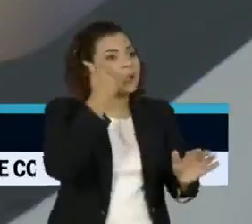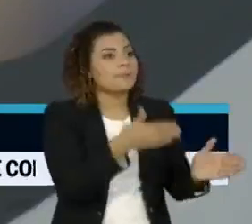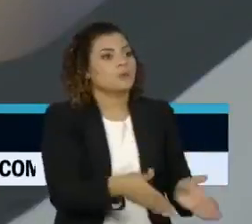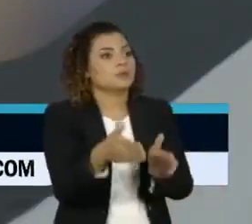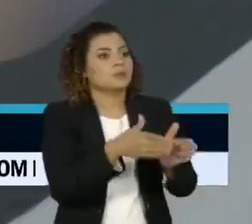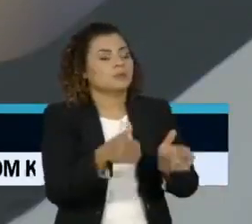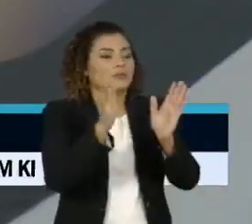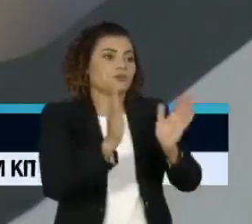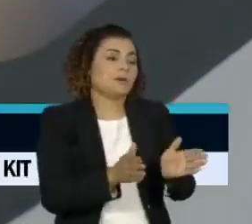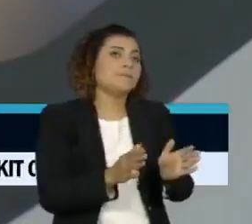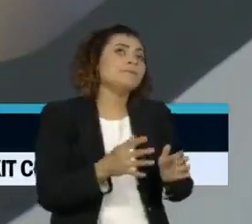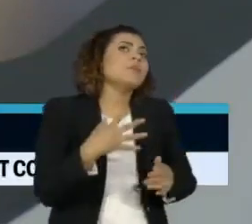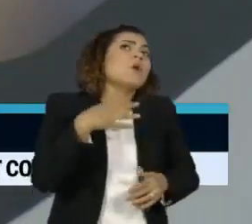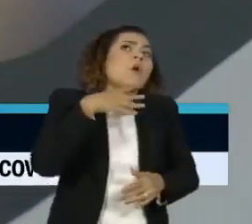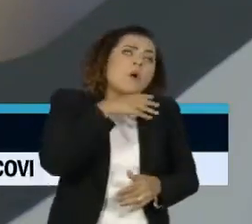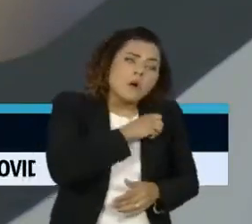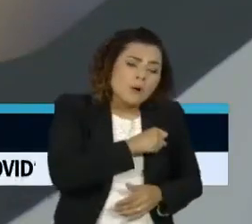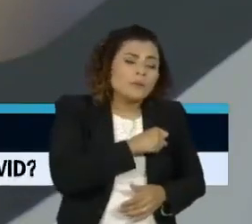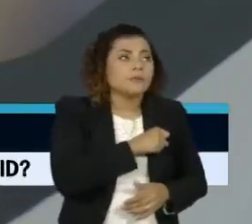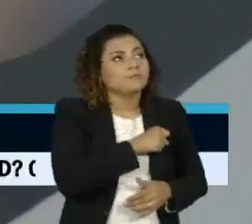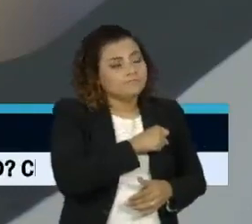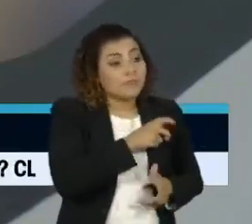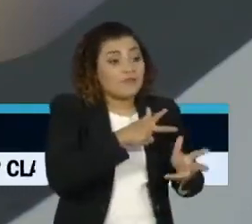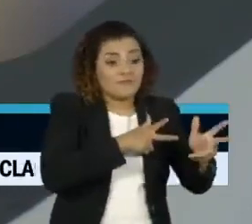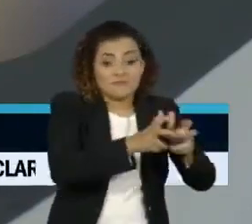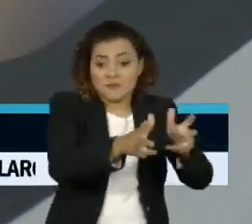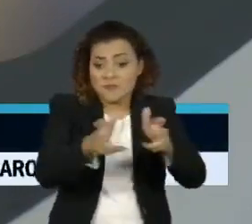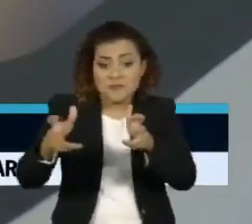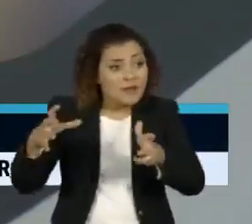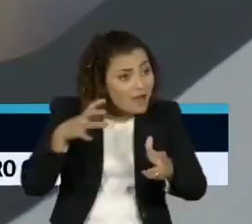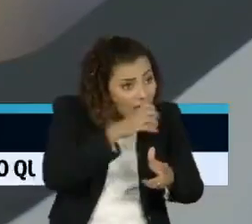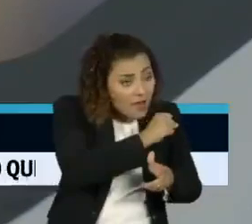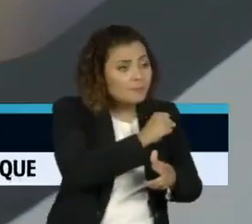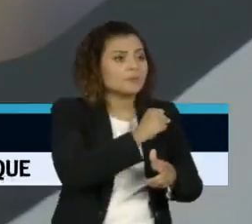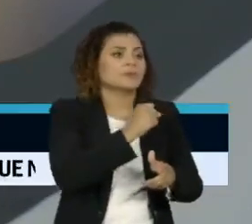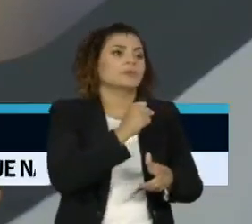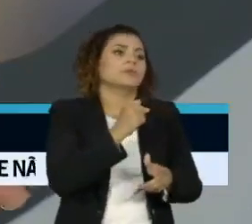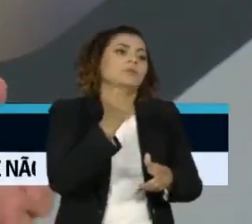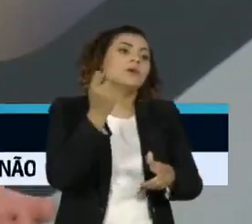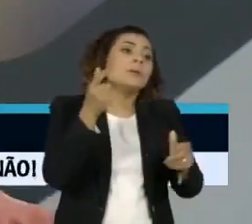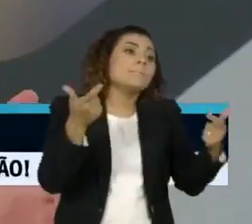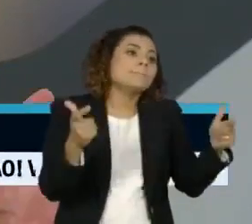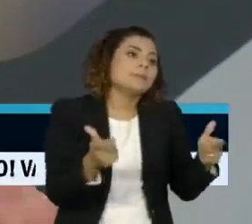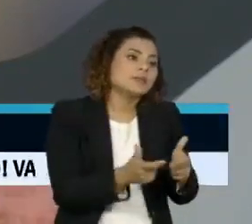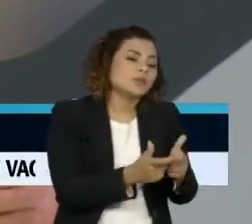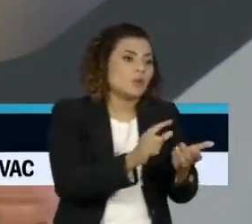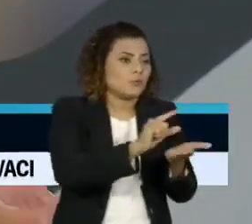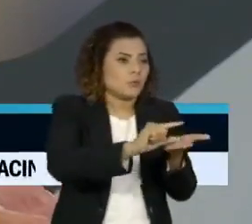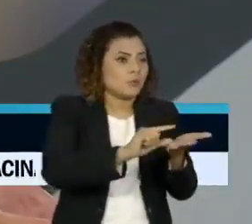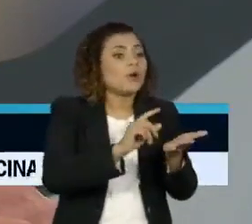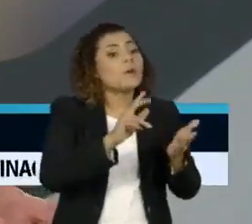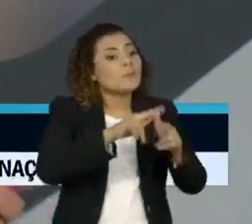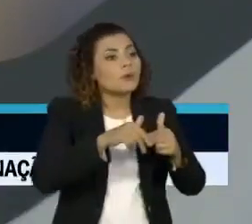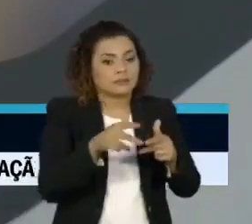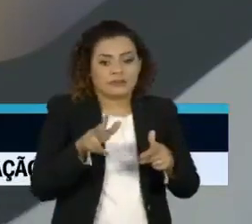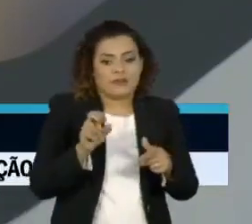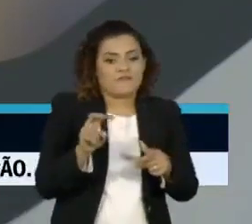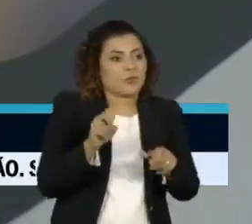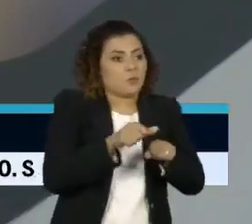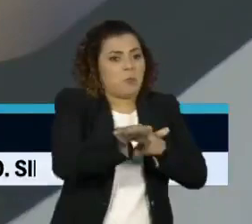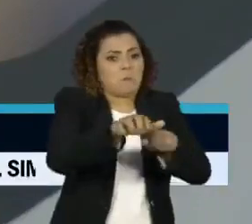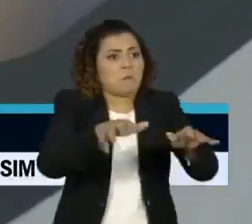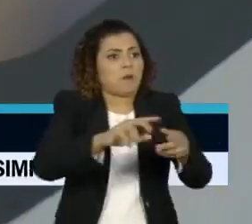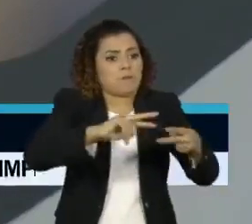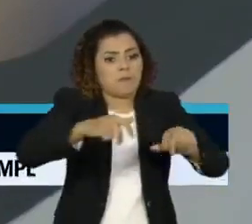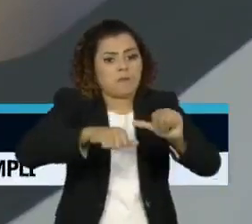produção. É lógico que quanto mais você vacinar, menor será o número de unidades virais replicando, menor a